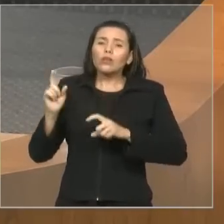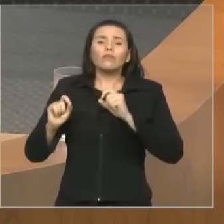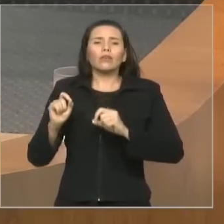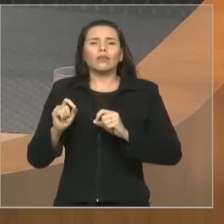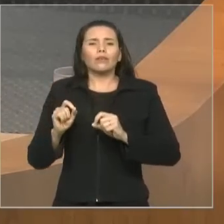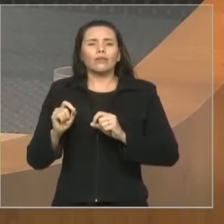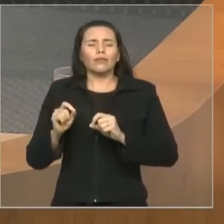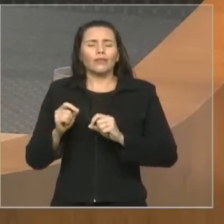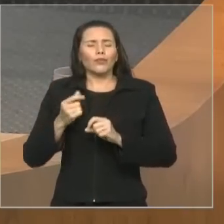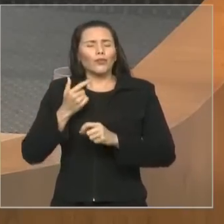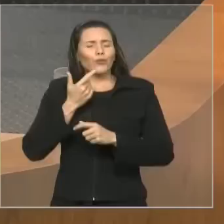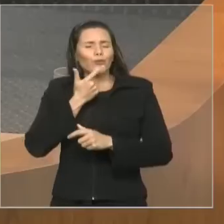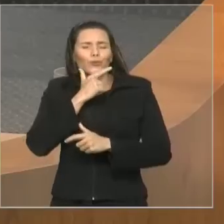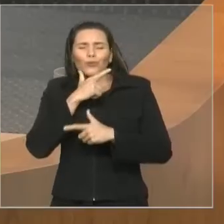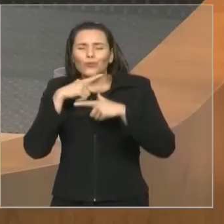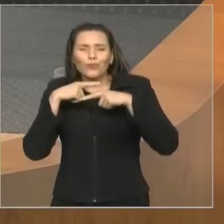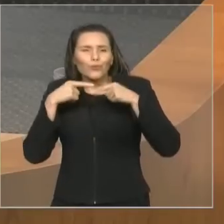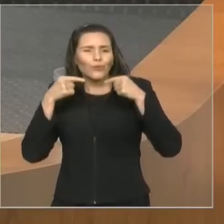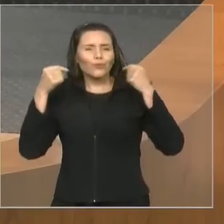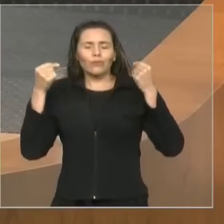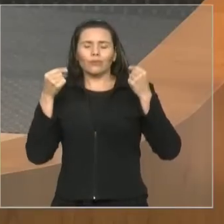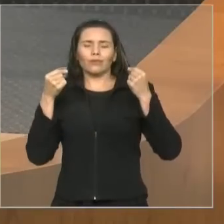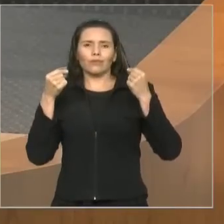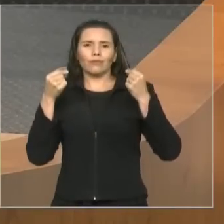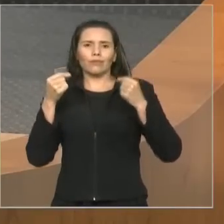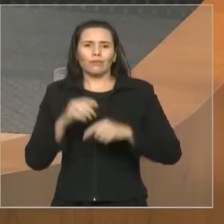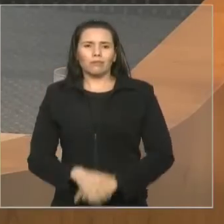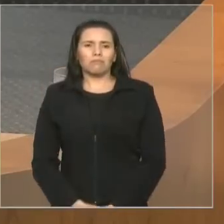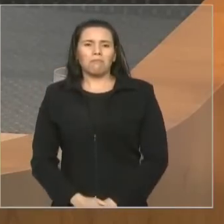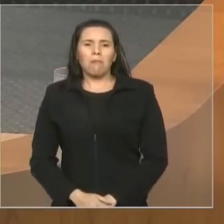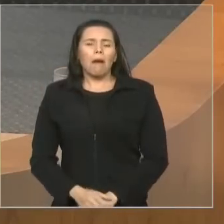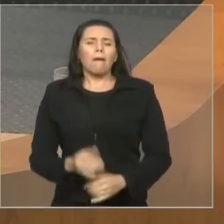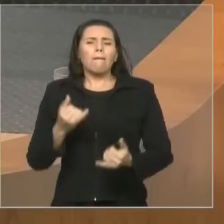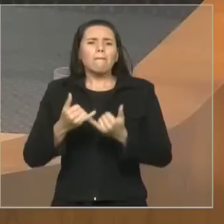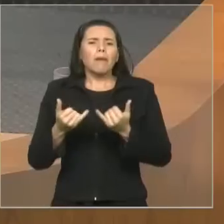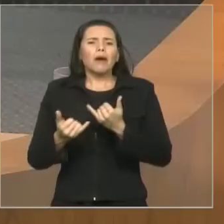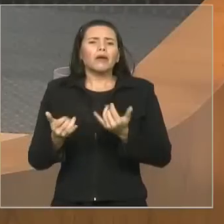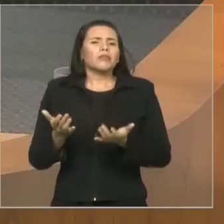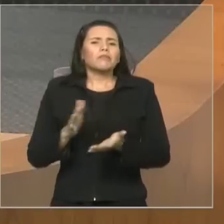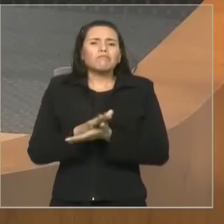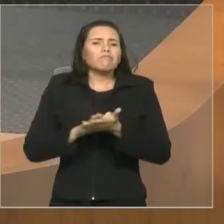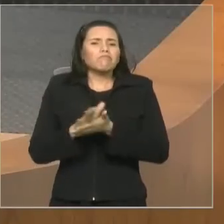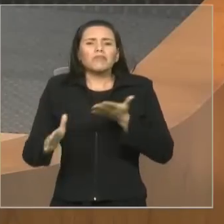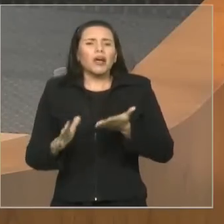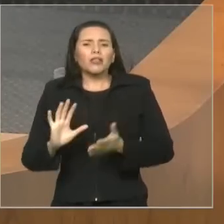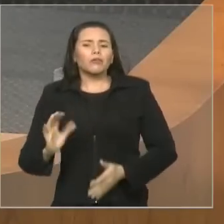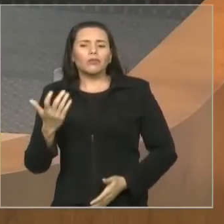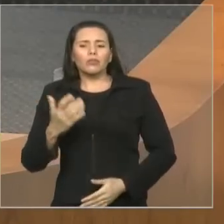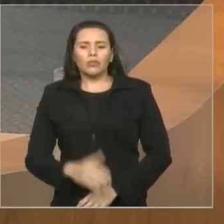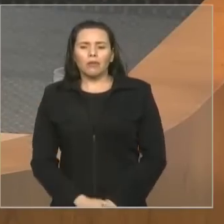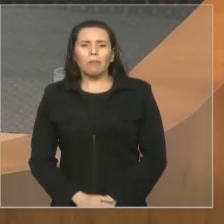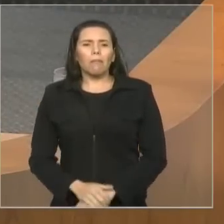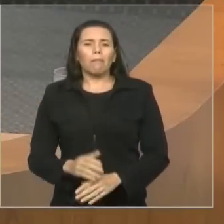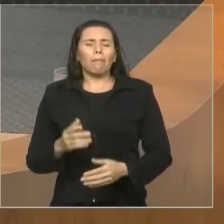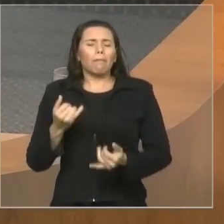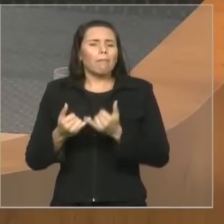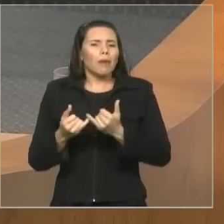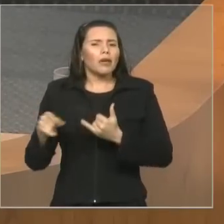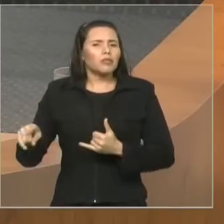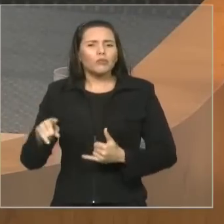Faça uma empatia e se coloque no lugar de Andréa. Daí vocês vão poder mensurar, com réguas minúsculas,